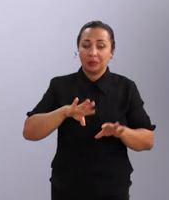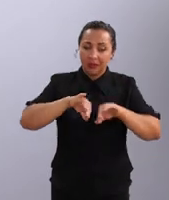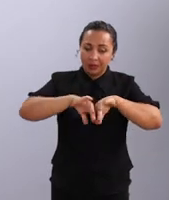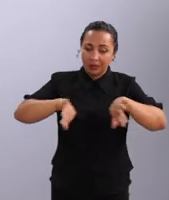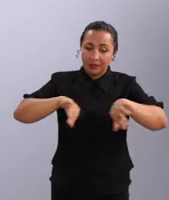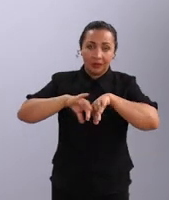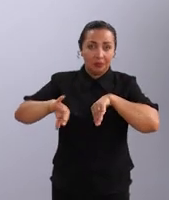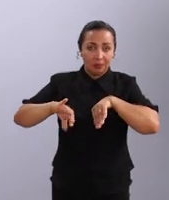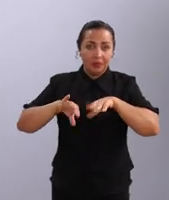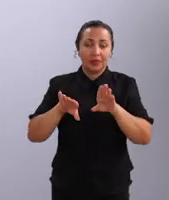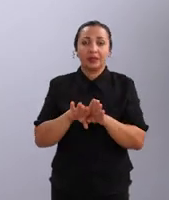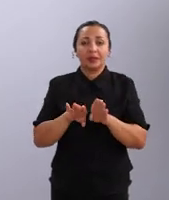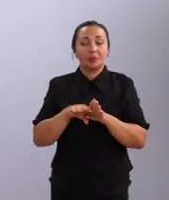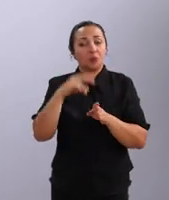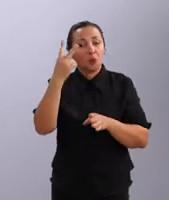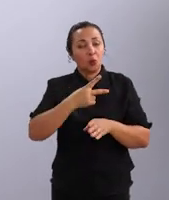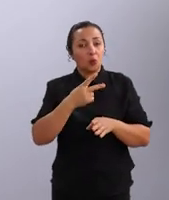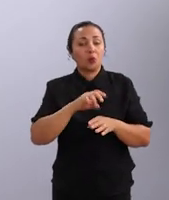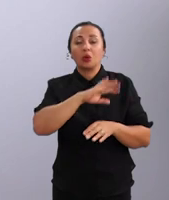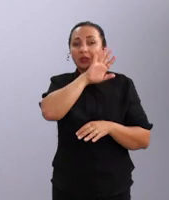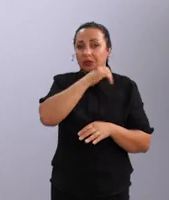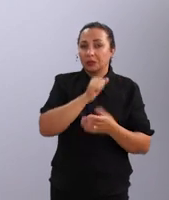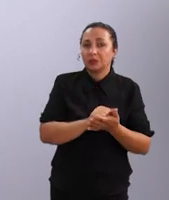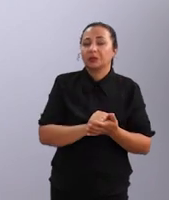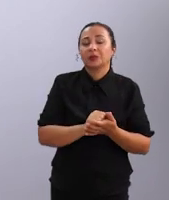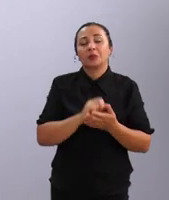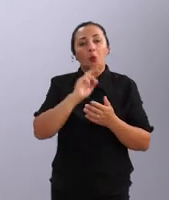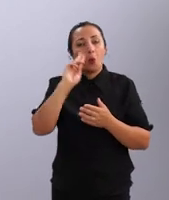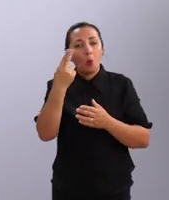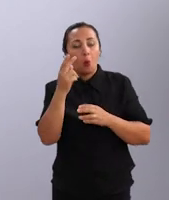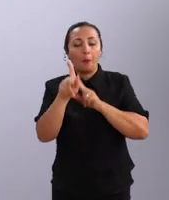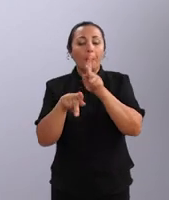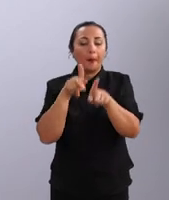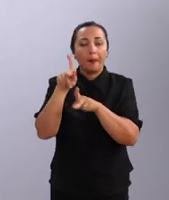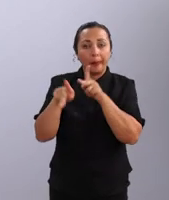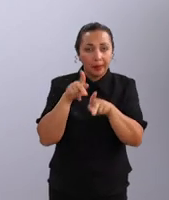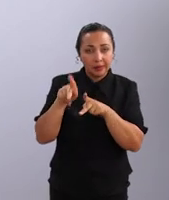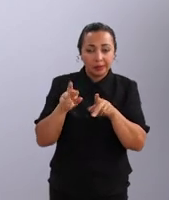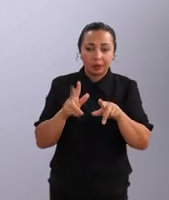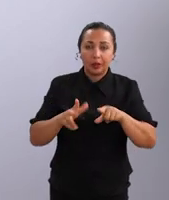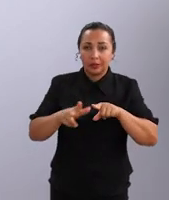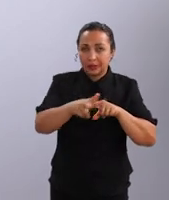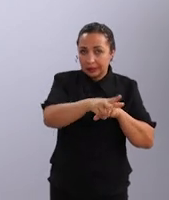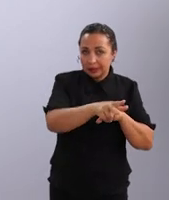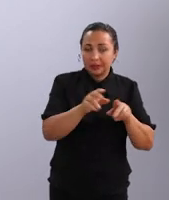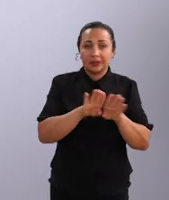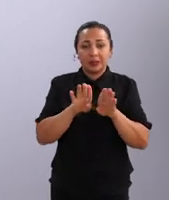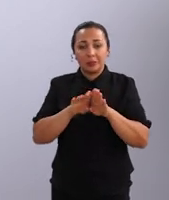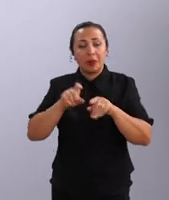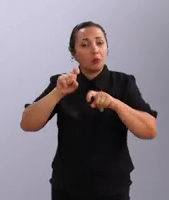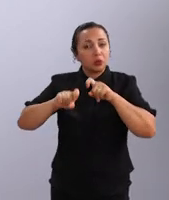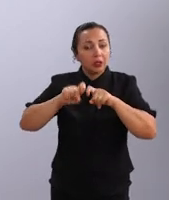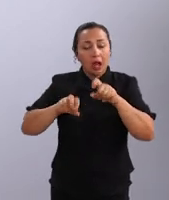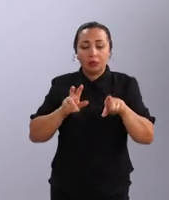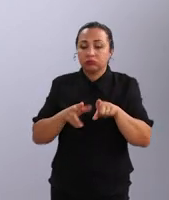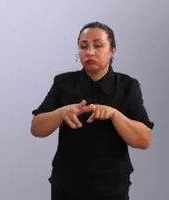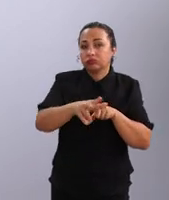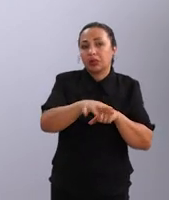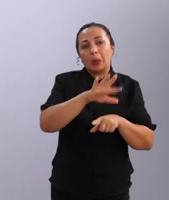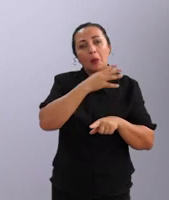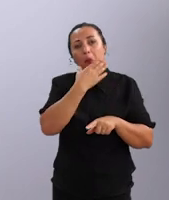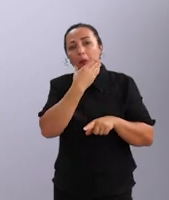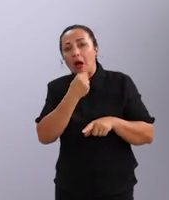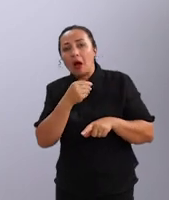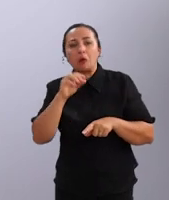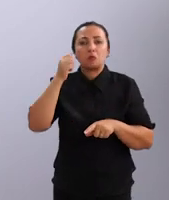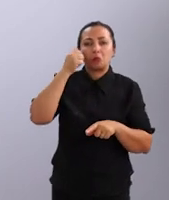distinguir as diferentes espécies ou diferentes populações. Para distinguir os diferentes sexos dos indivíduos, saber se existem